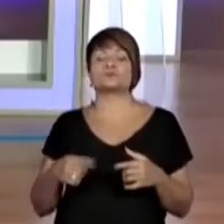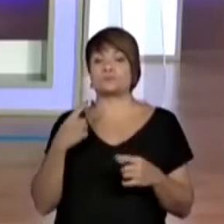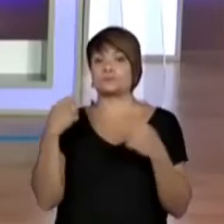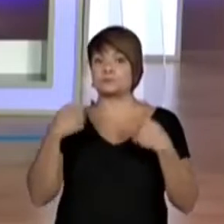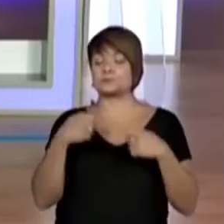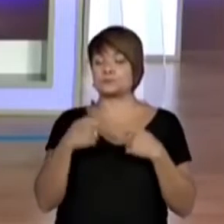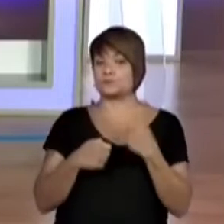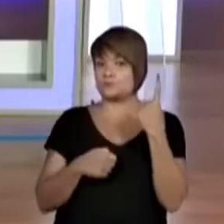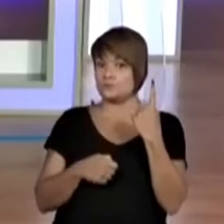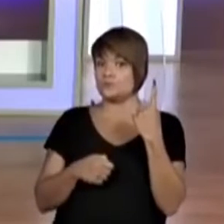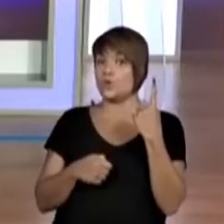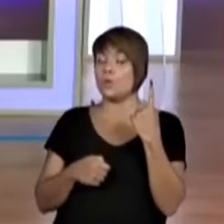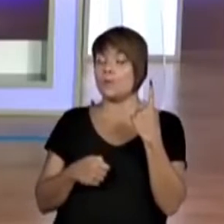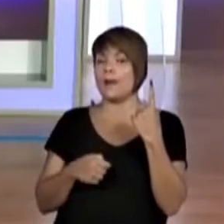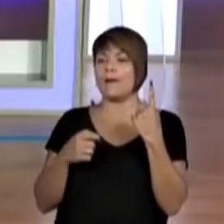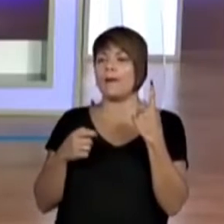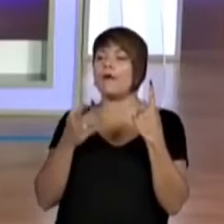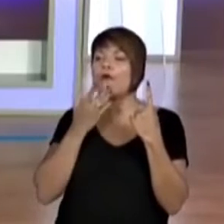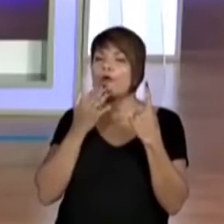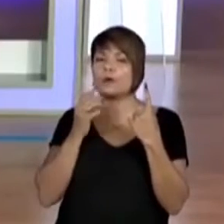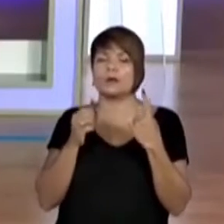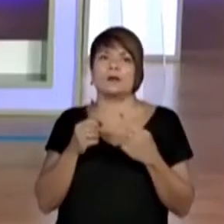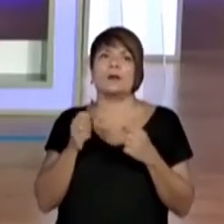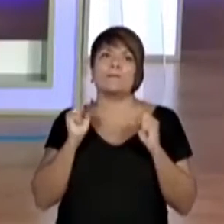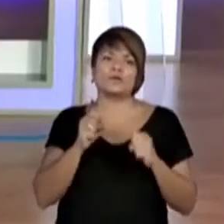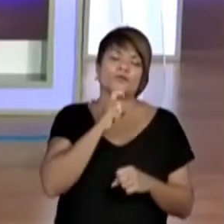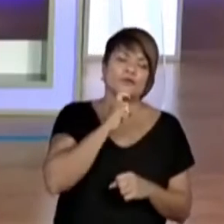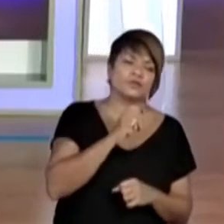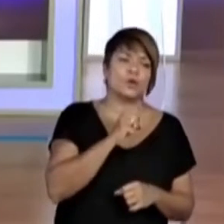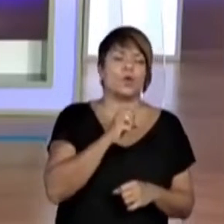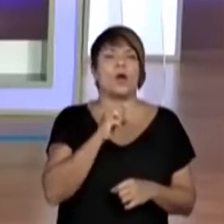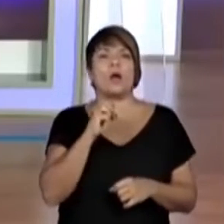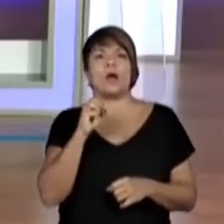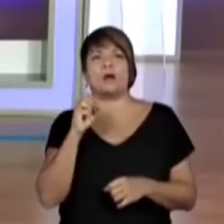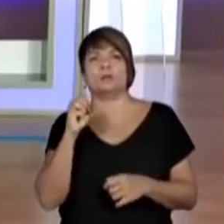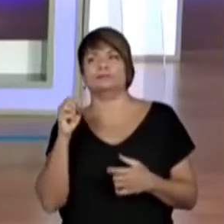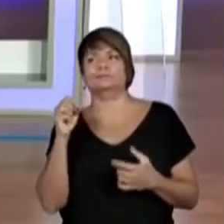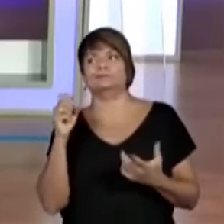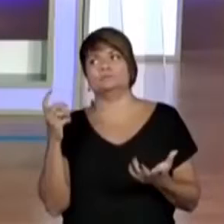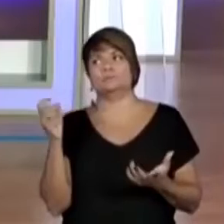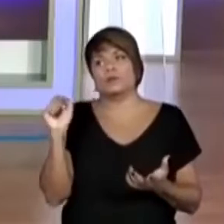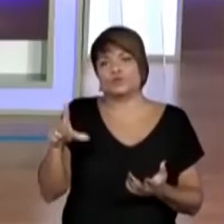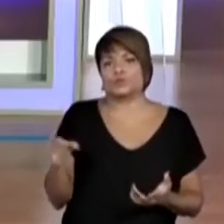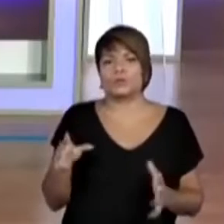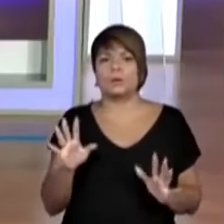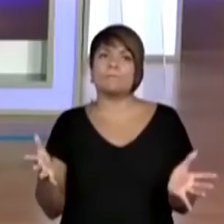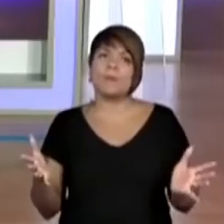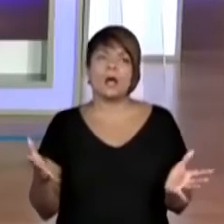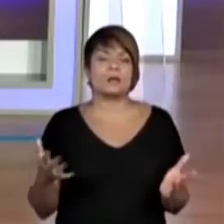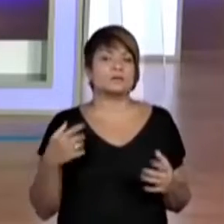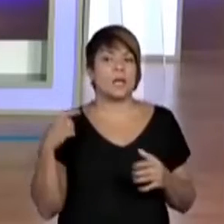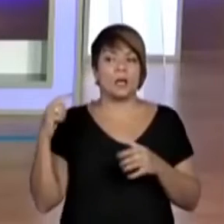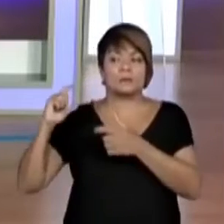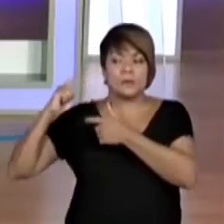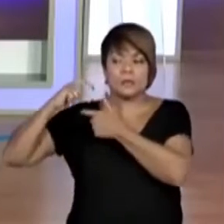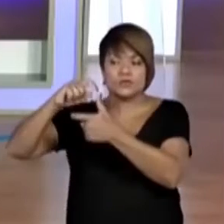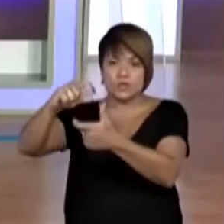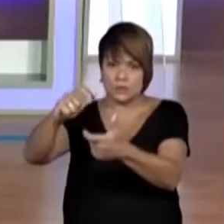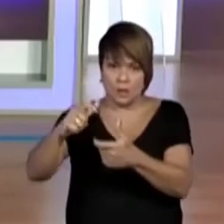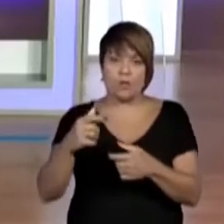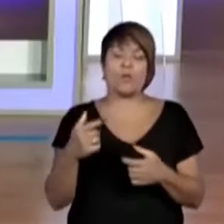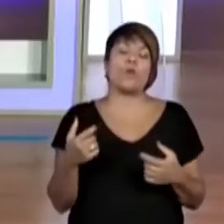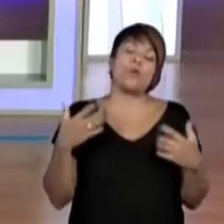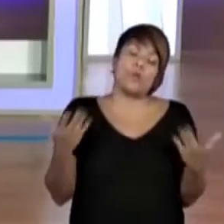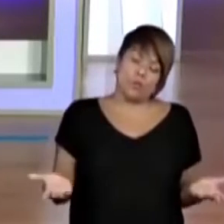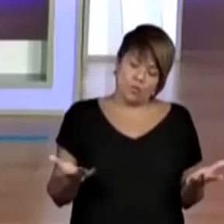de apenas uma cor. Mesmo que seja azul ou seja verde, você vai ficar com uma boneca bem diferente. É que essa é uma boneca bem tradicional. Por isso que eles